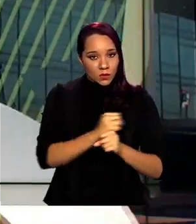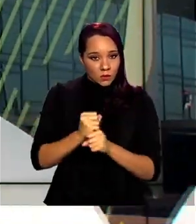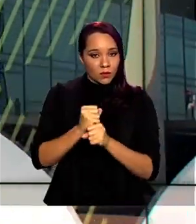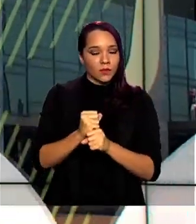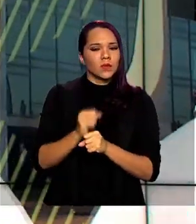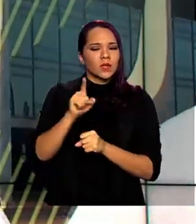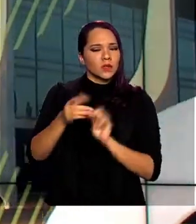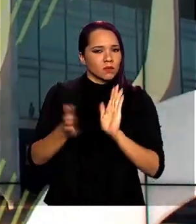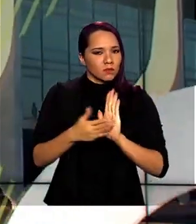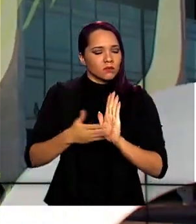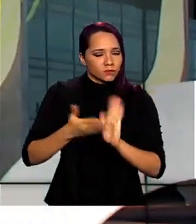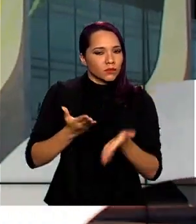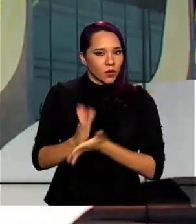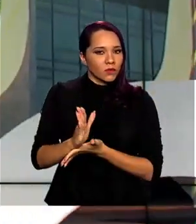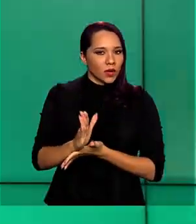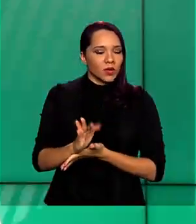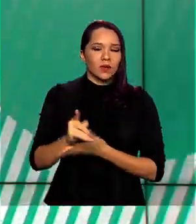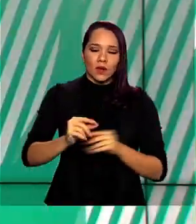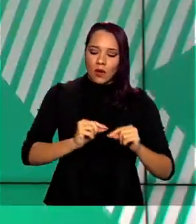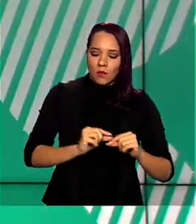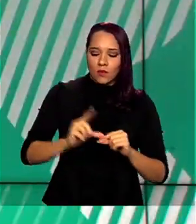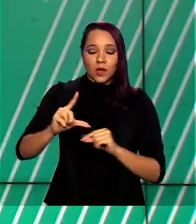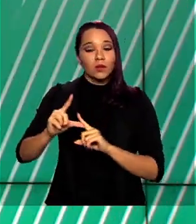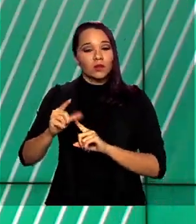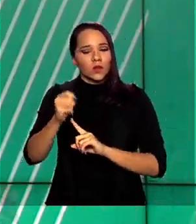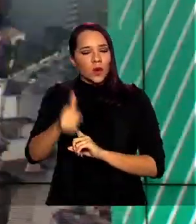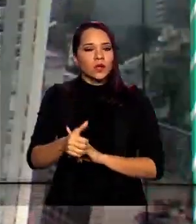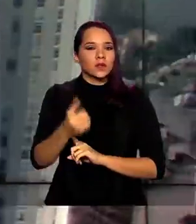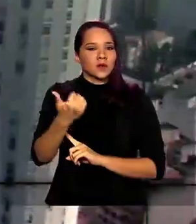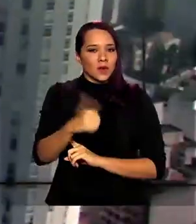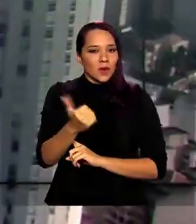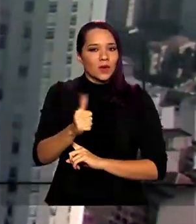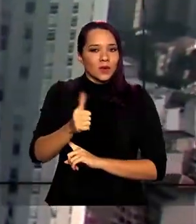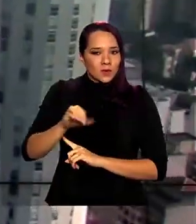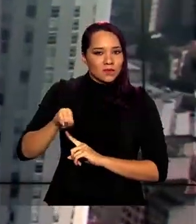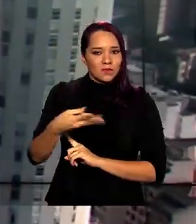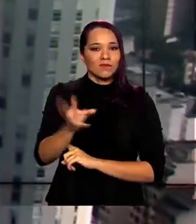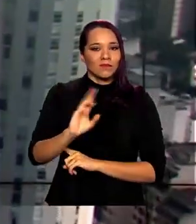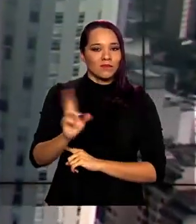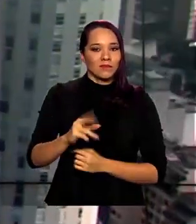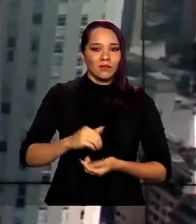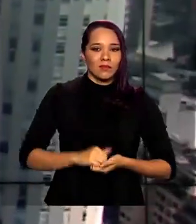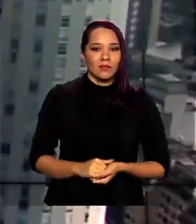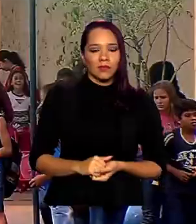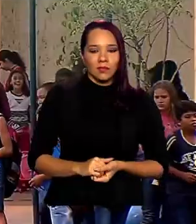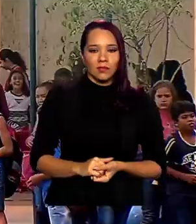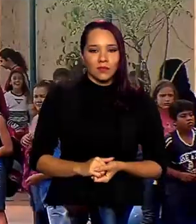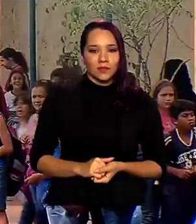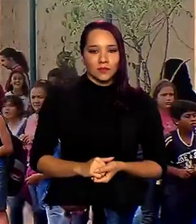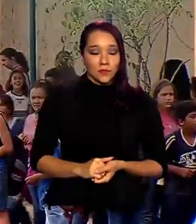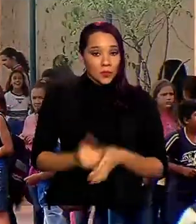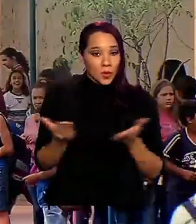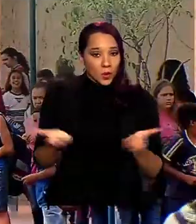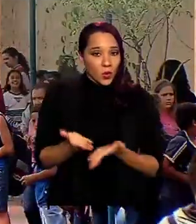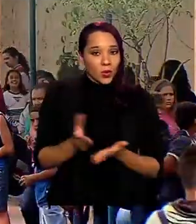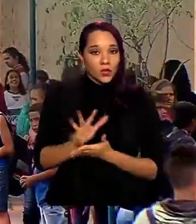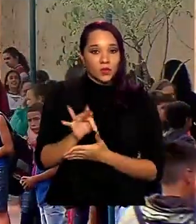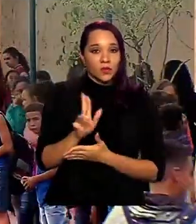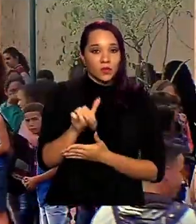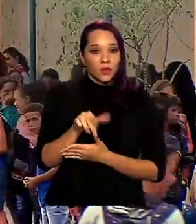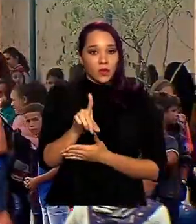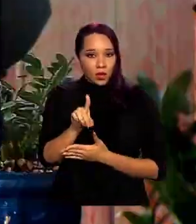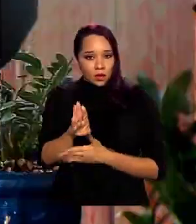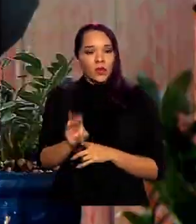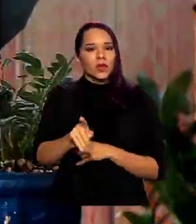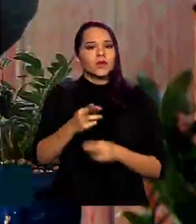Se a proposta for aprovada, o aumento será de quase 11 bilhões de reais. Atualmente, o Fundeb é